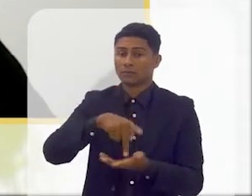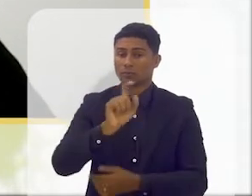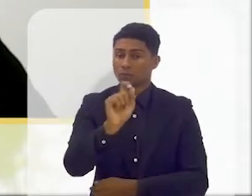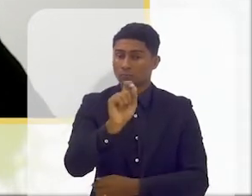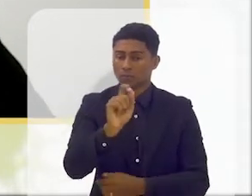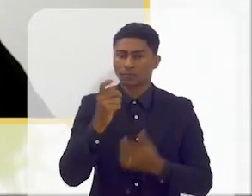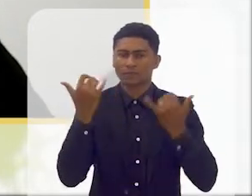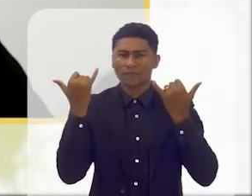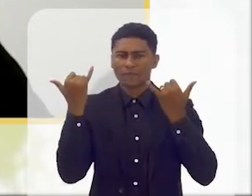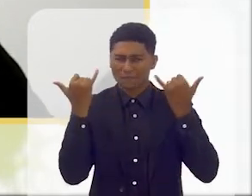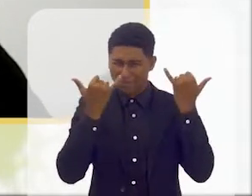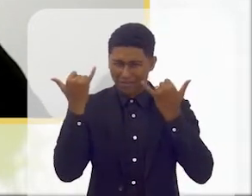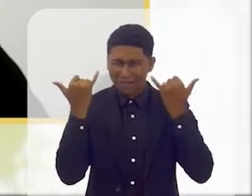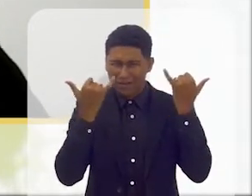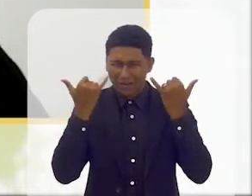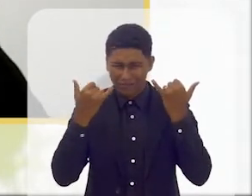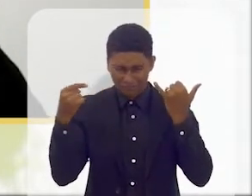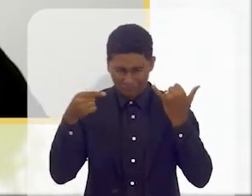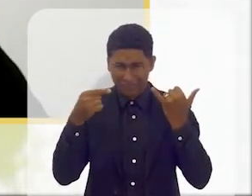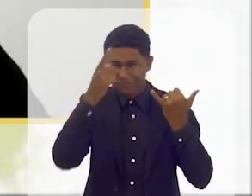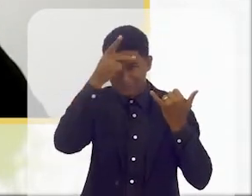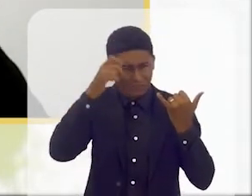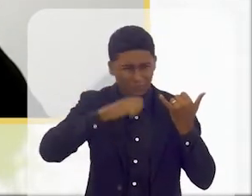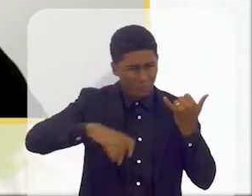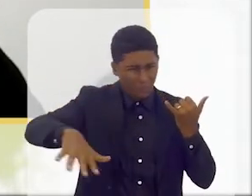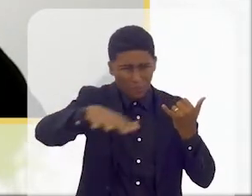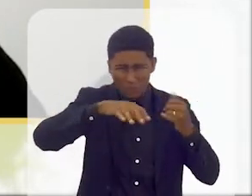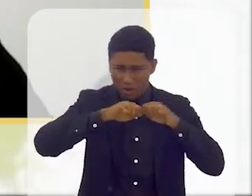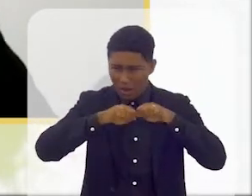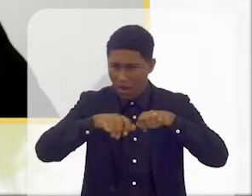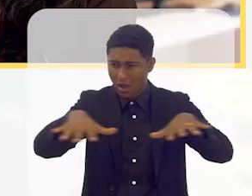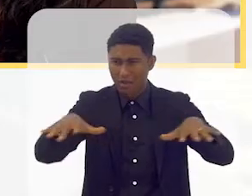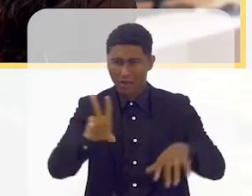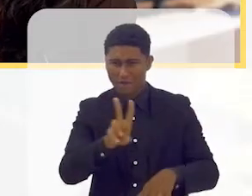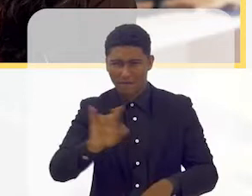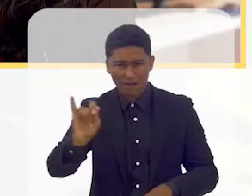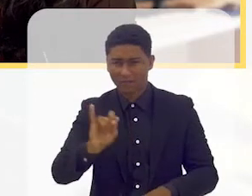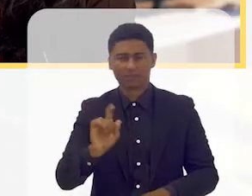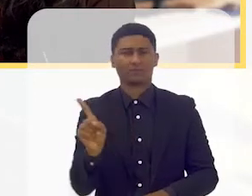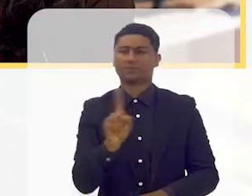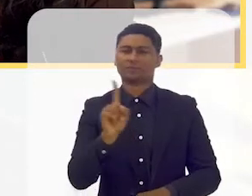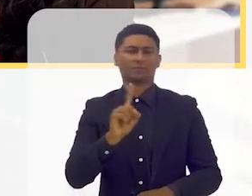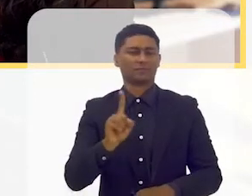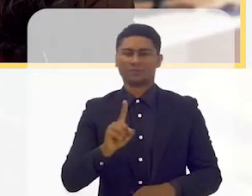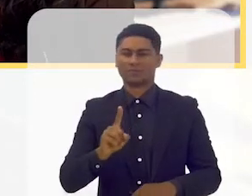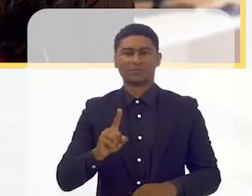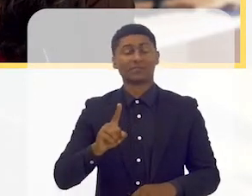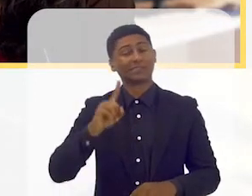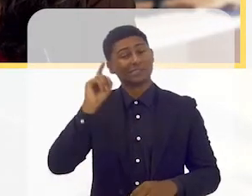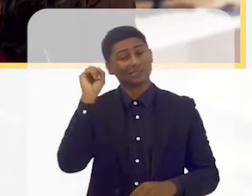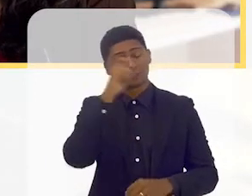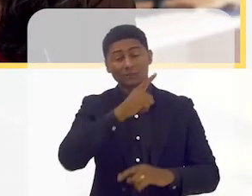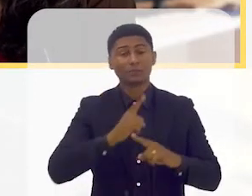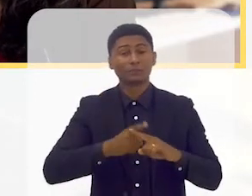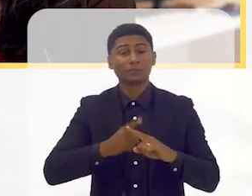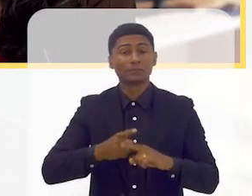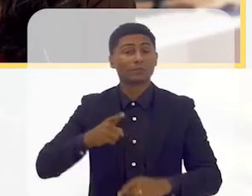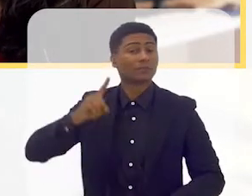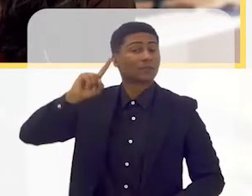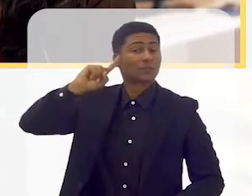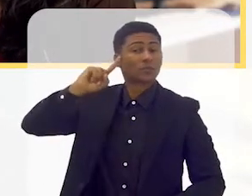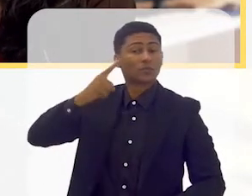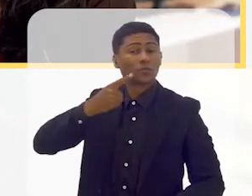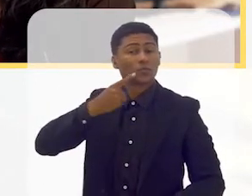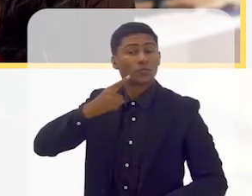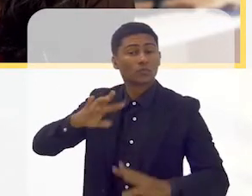que esta informação não chega, com certeza, a todas as pessoas. Teremos muita dificuldade em chegar à população surda.